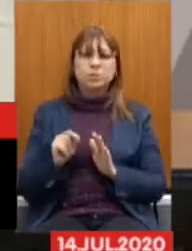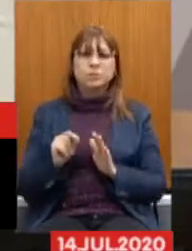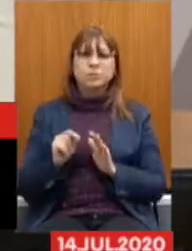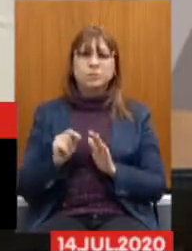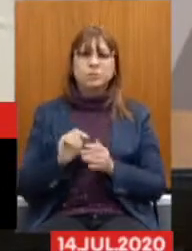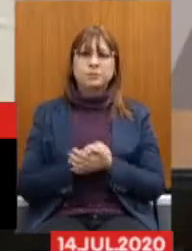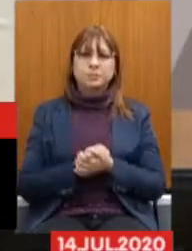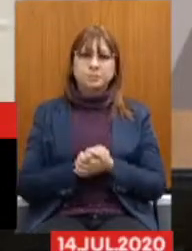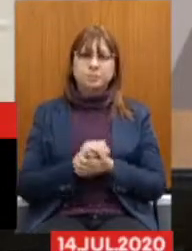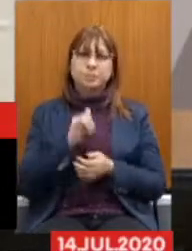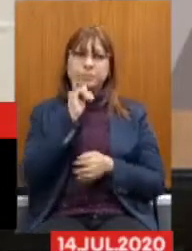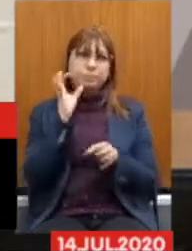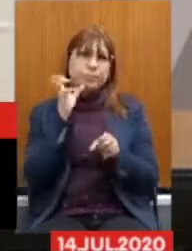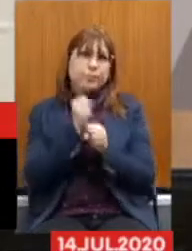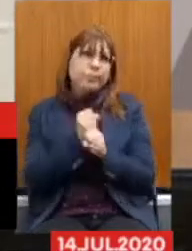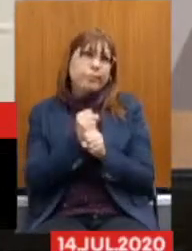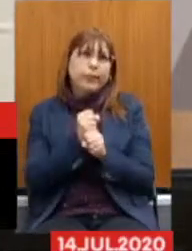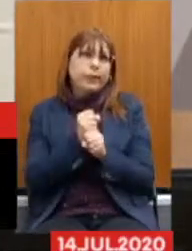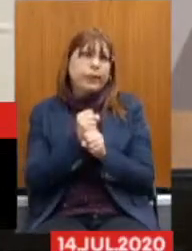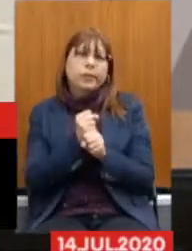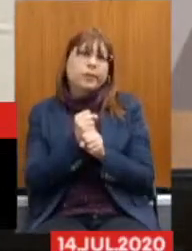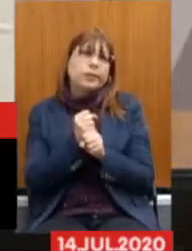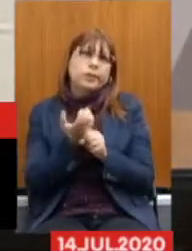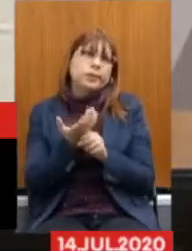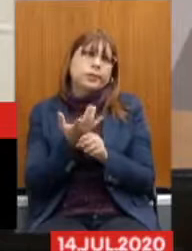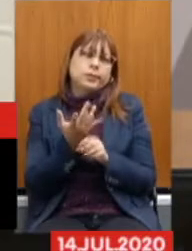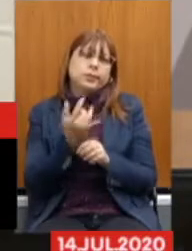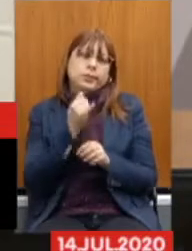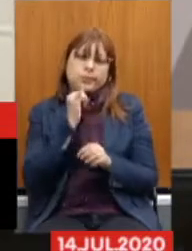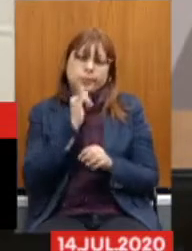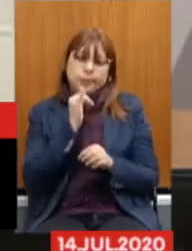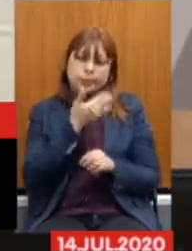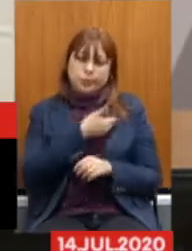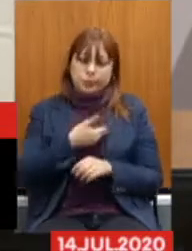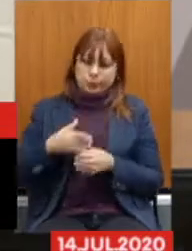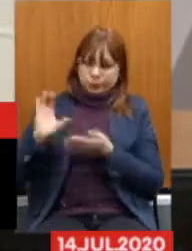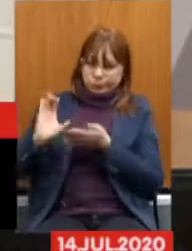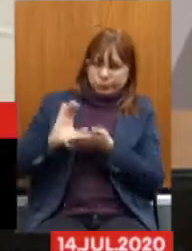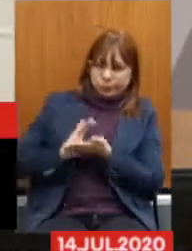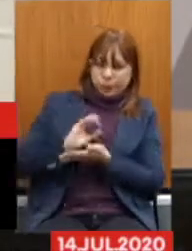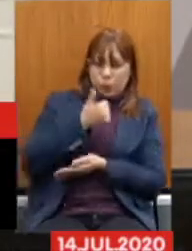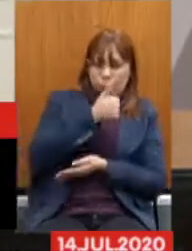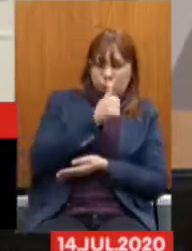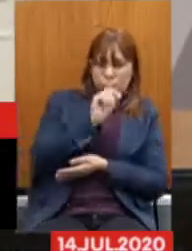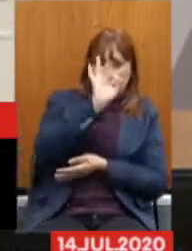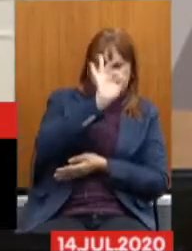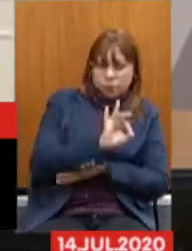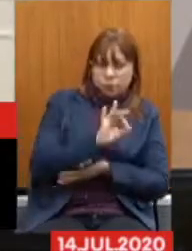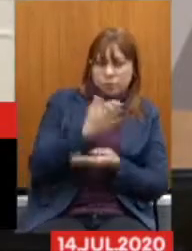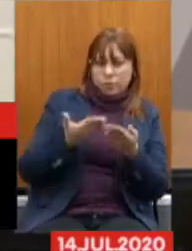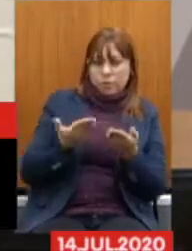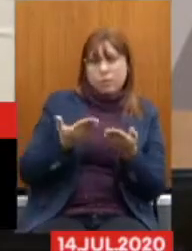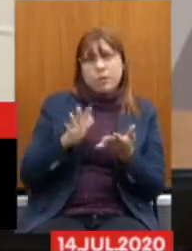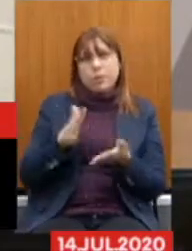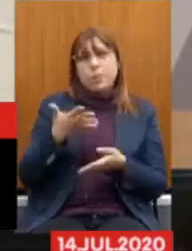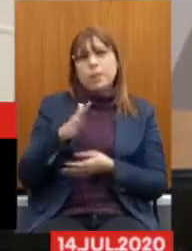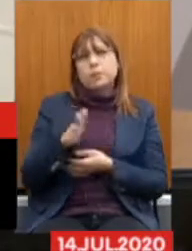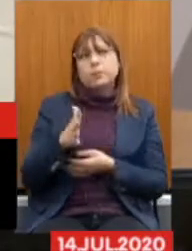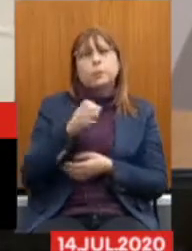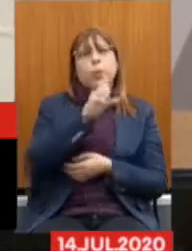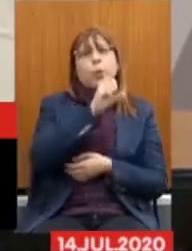Fazendo uma conta Bem grosseira Do valor Que o Estado Arrecada Com os 11% Hoje É coisa de